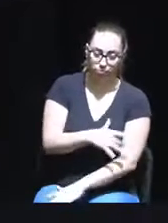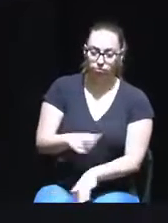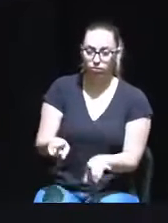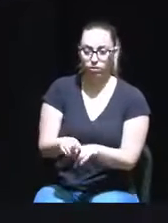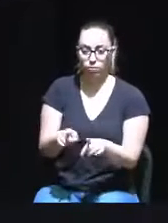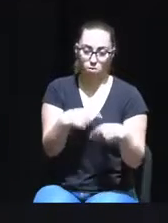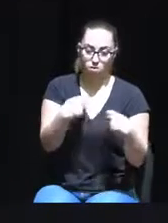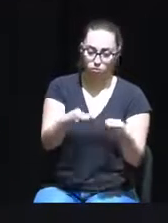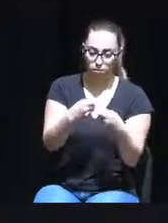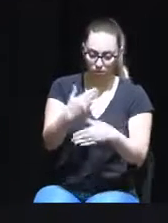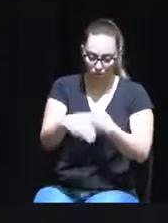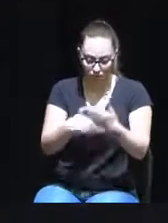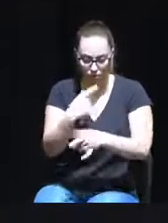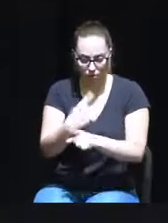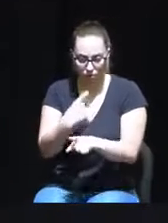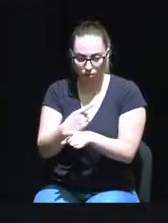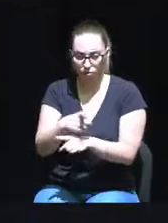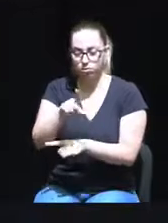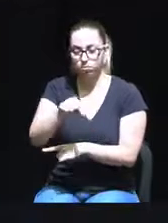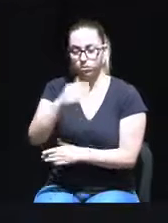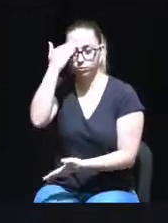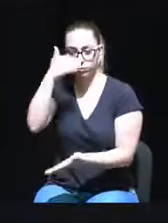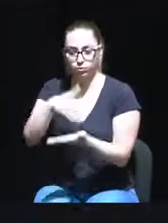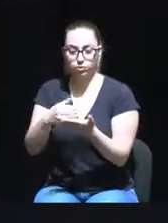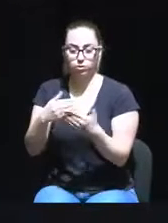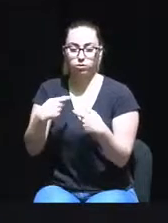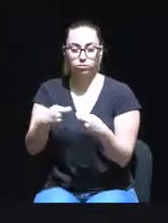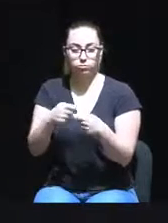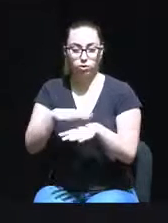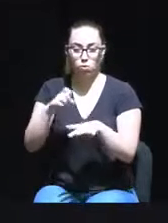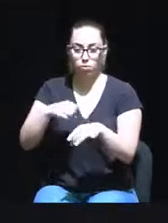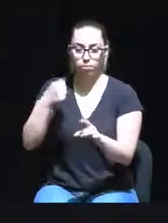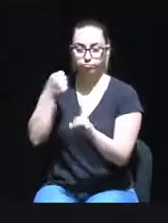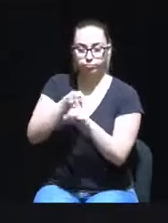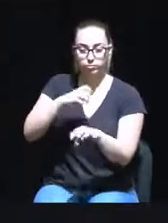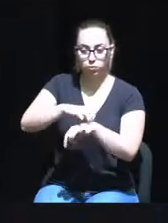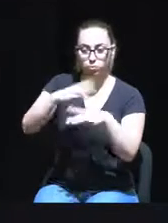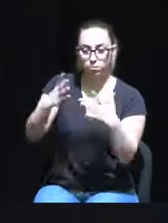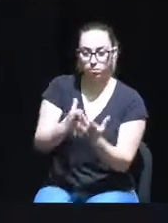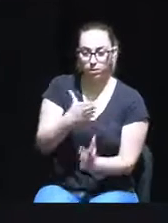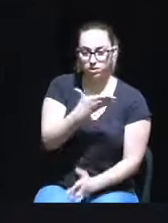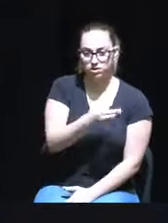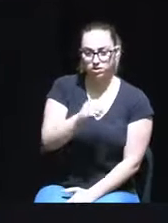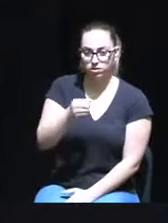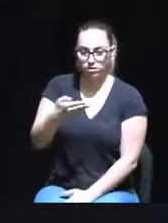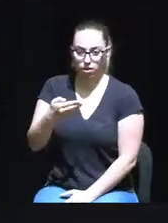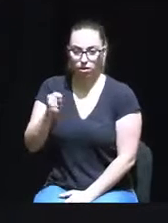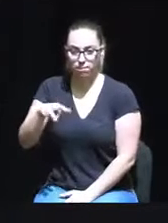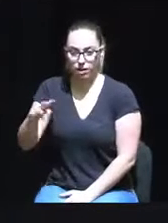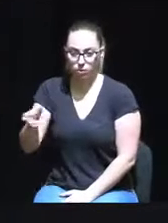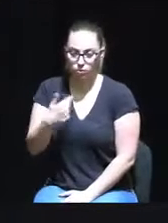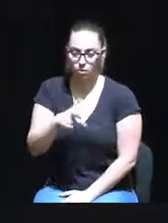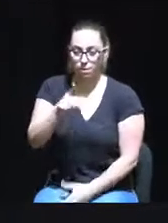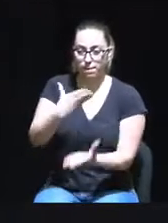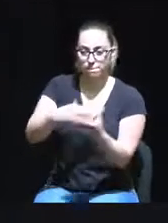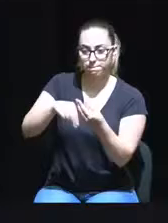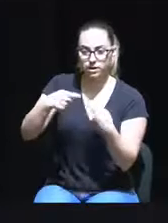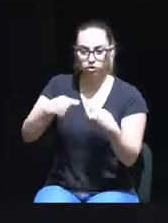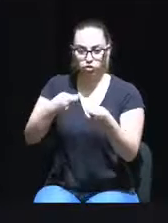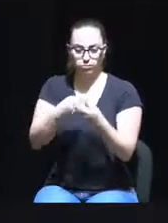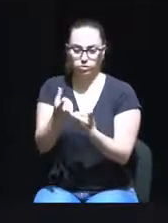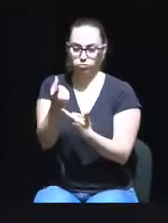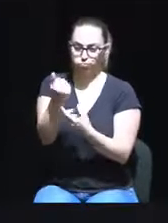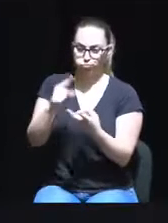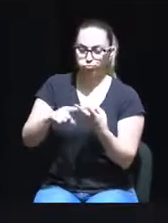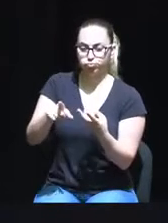tanto a despesa corrente, sobretudo como resultado da despesa emergente do combate à pandemia, que ascendeu a 107 milhões de euros, mais as despesas de capital